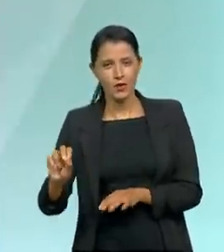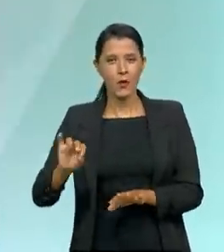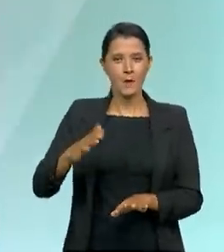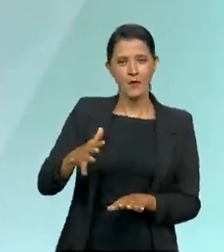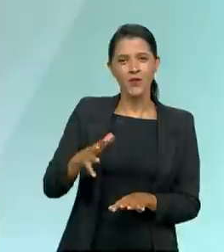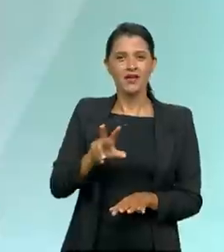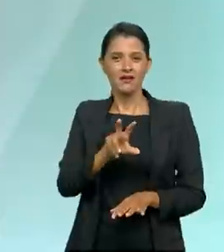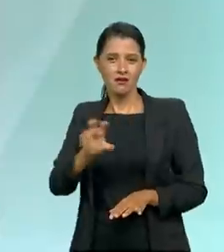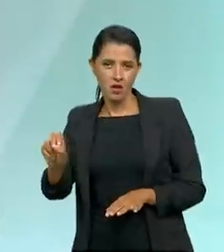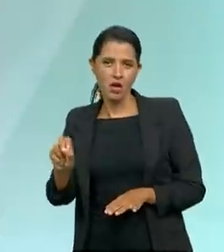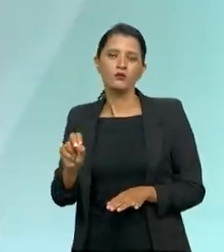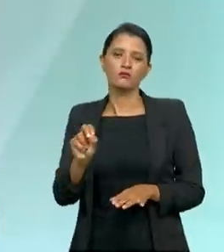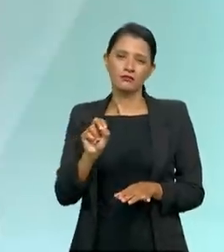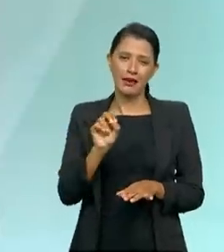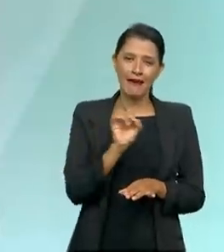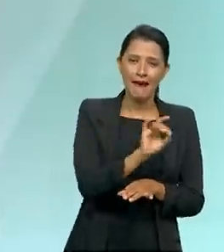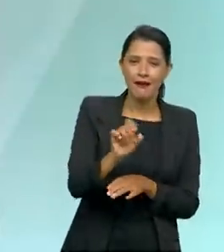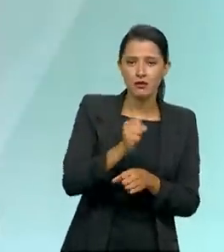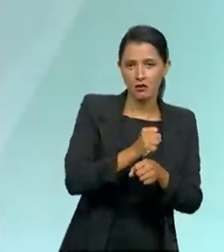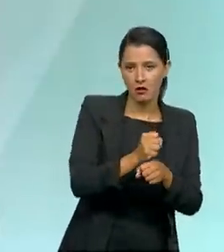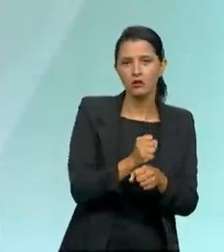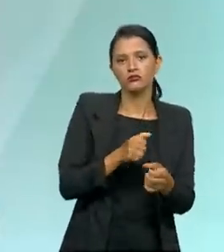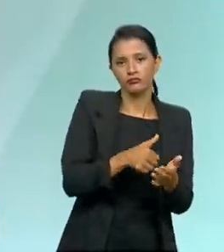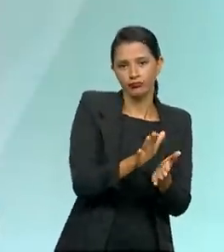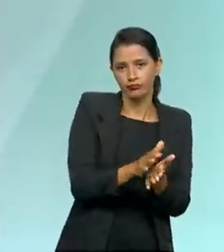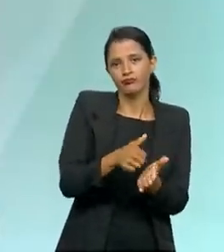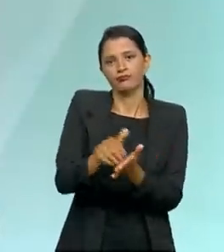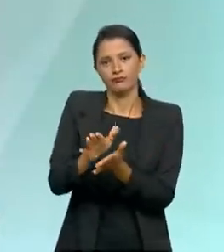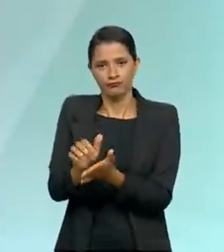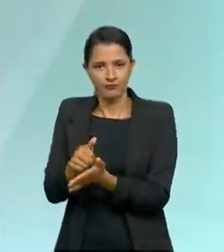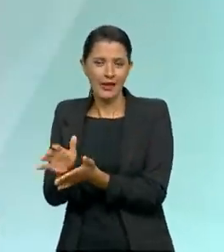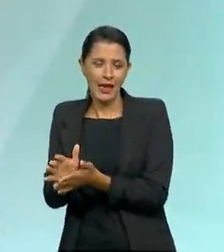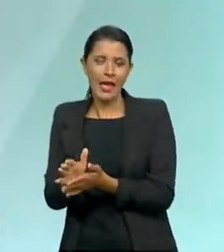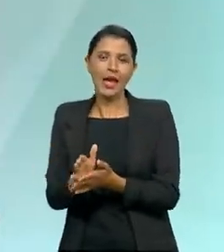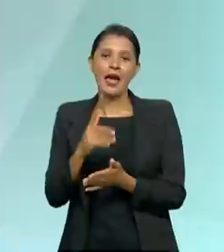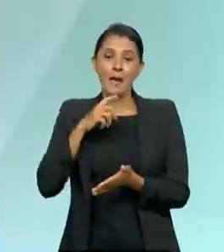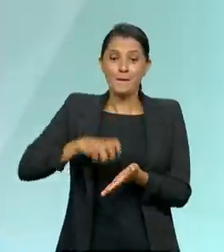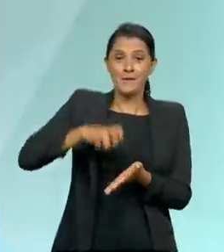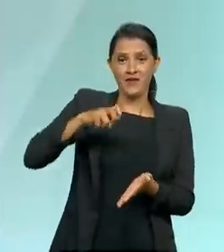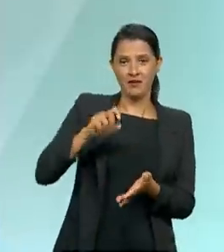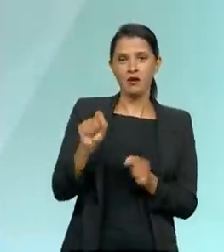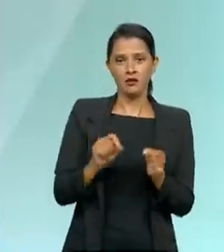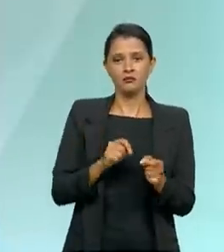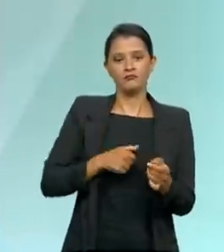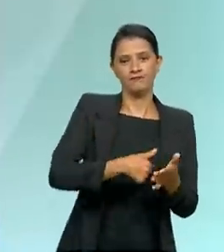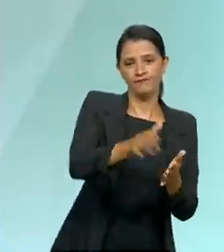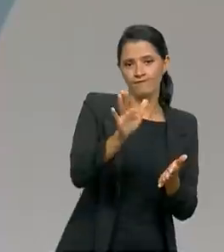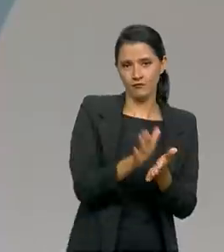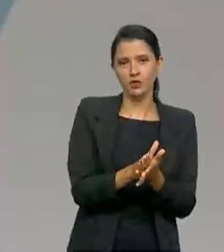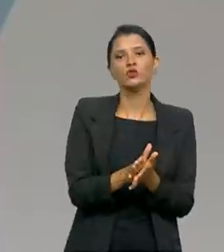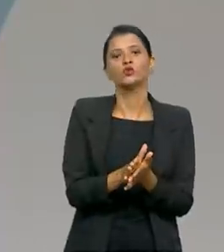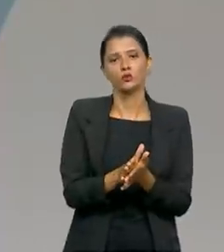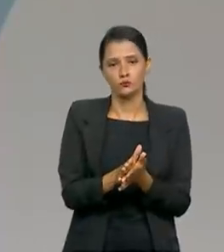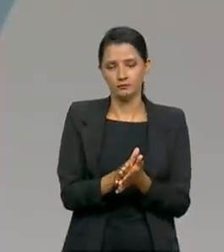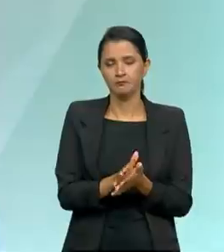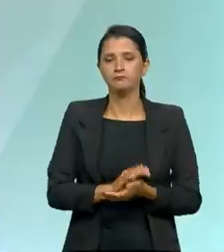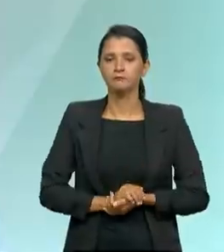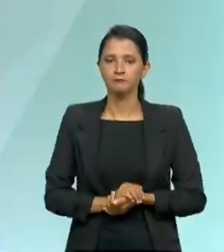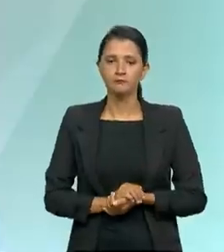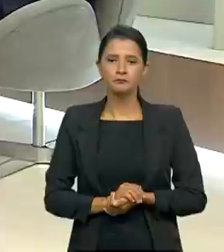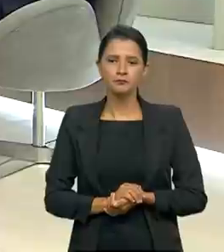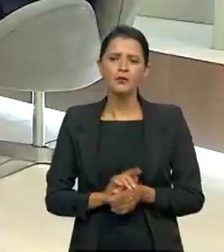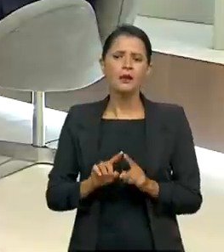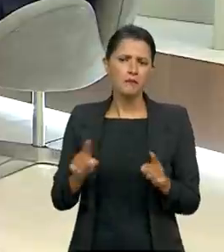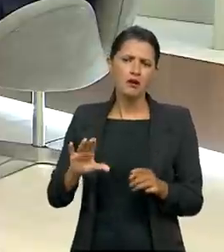500 servidores por ano, que são sancionados com a pena de demissão do serviço Desligamento do serviço público. Desligamento do serviço